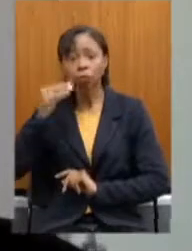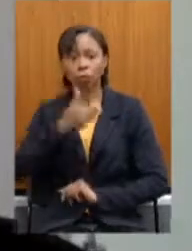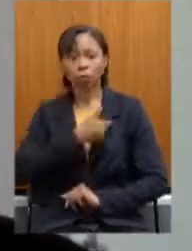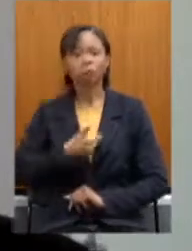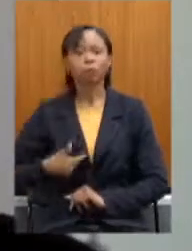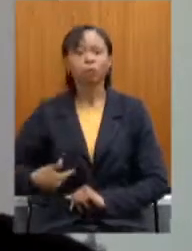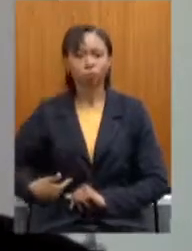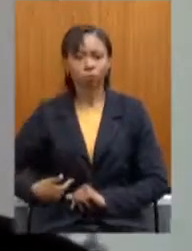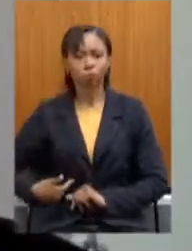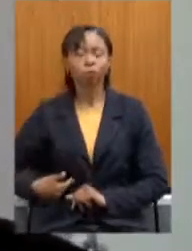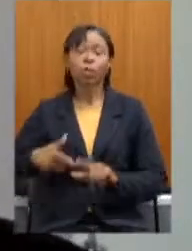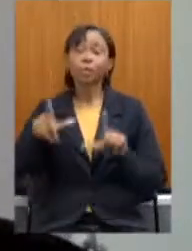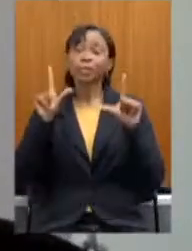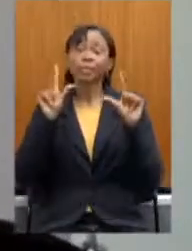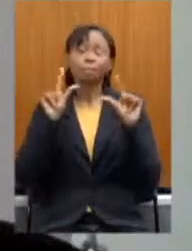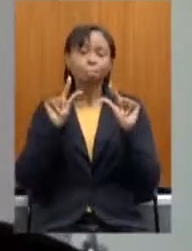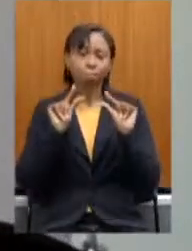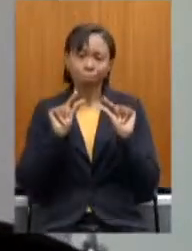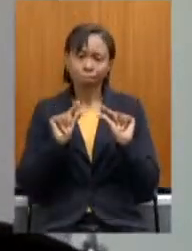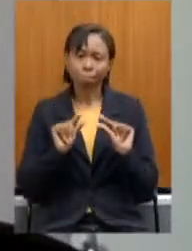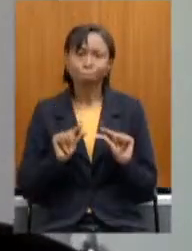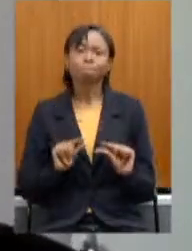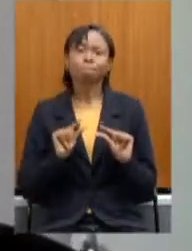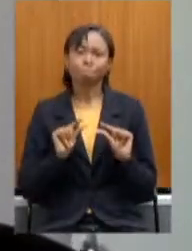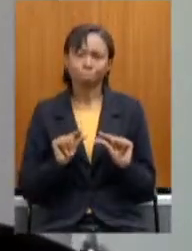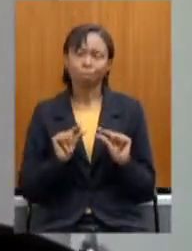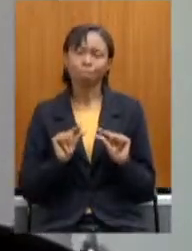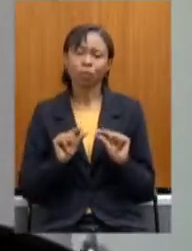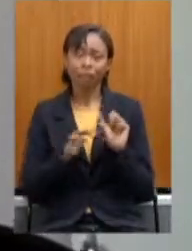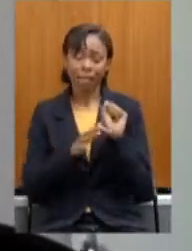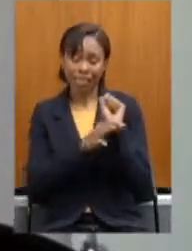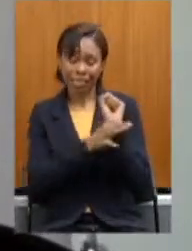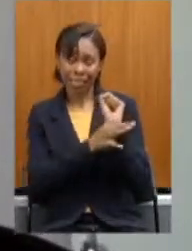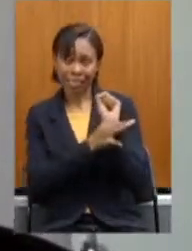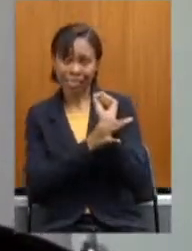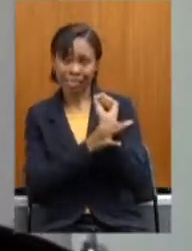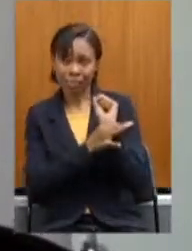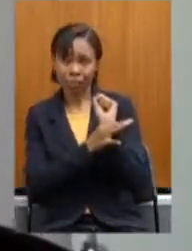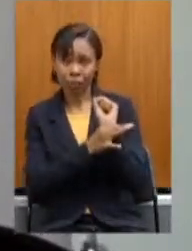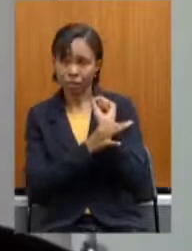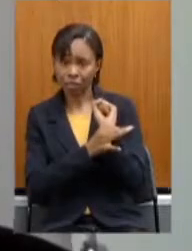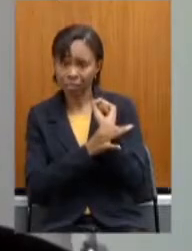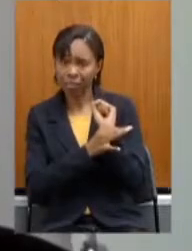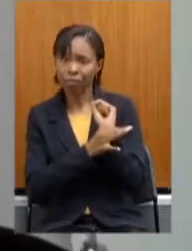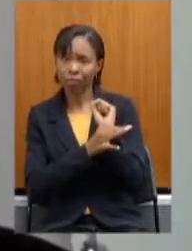ela diminui a seguridade social das pessoas,